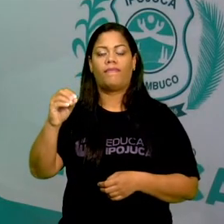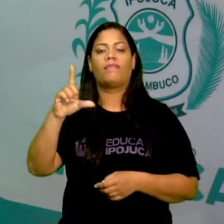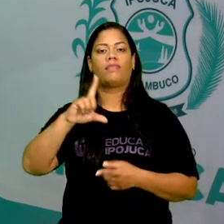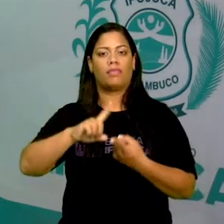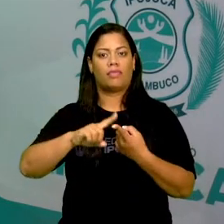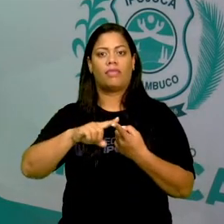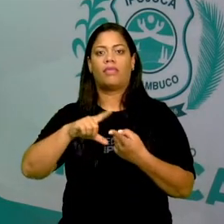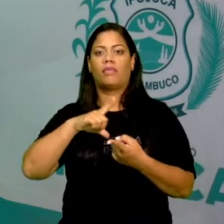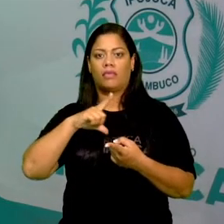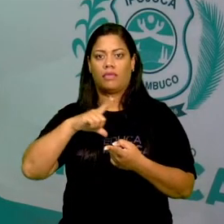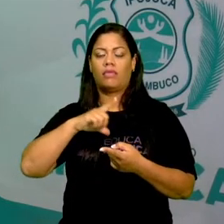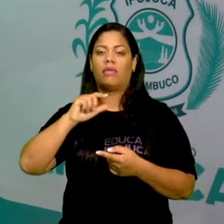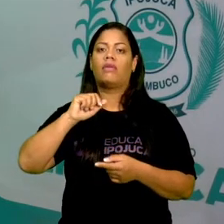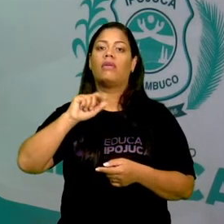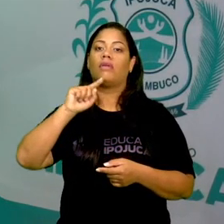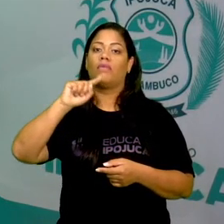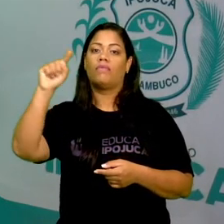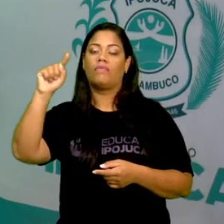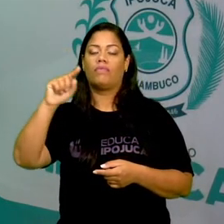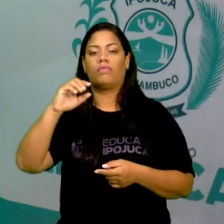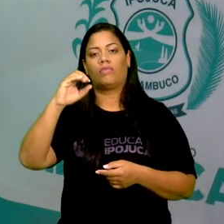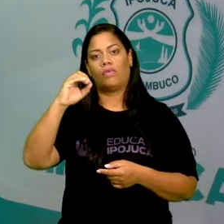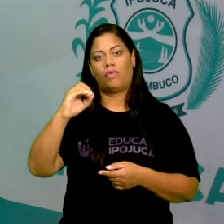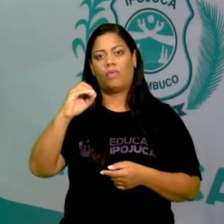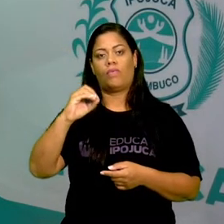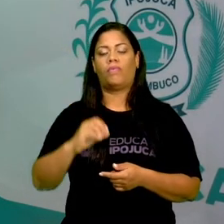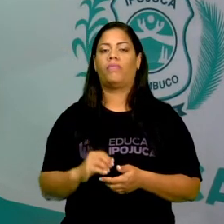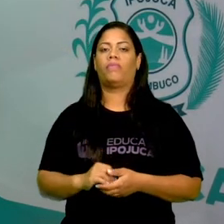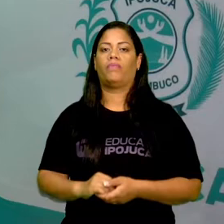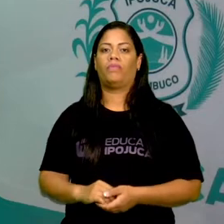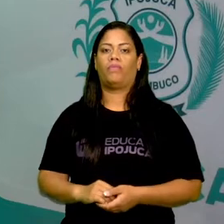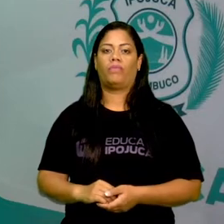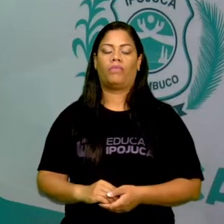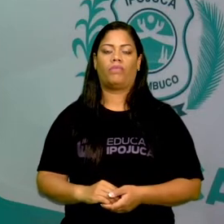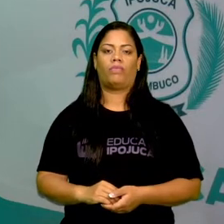também temos o acento agudo na vogal ó.